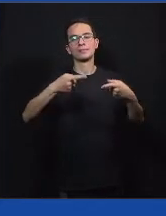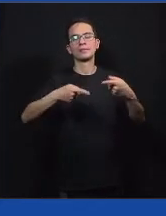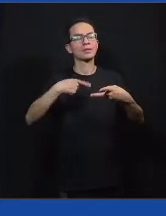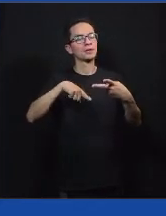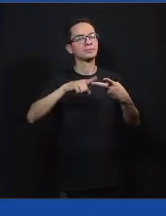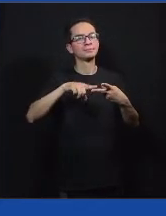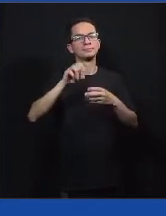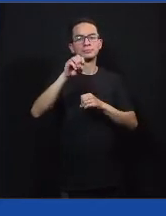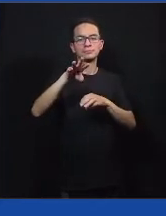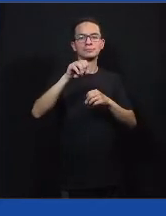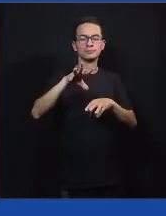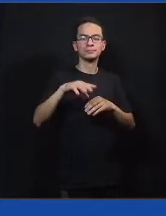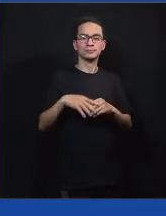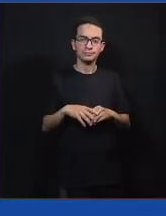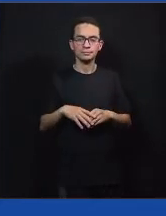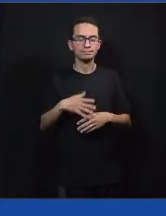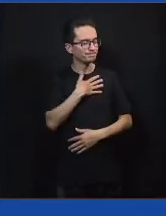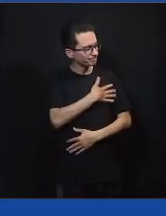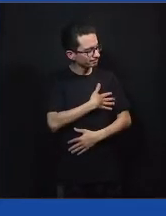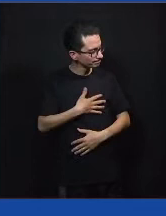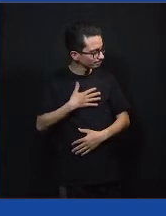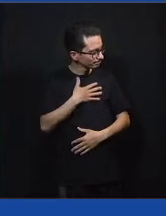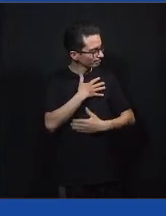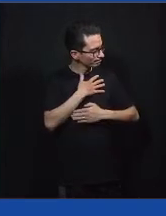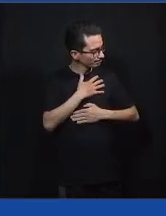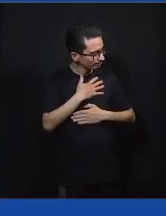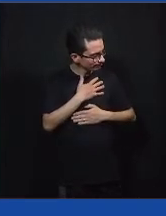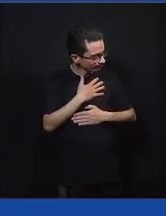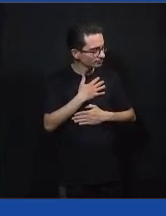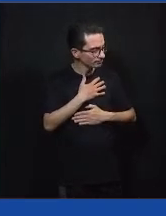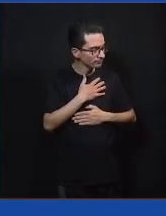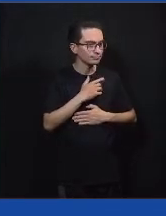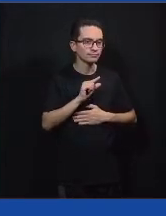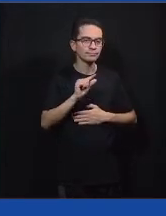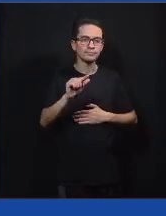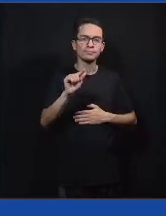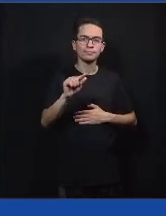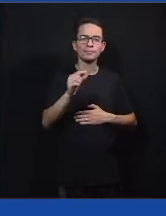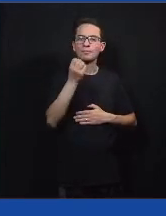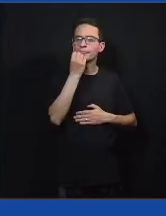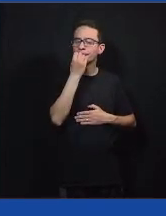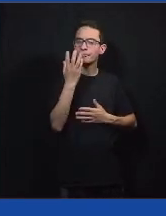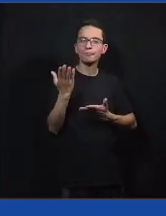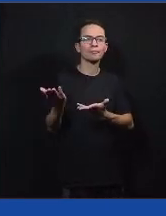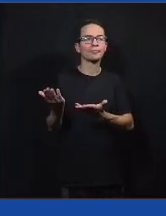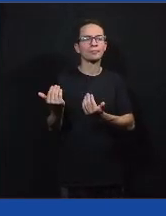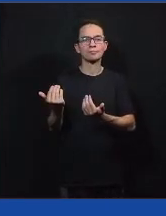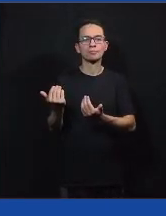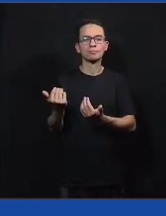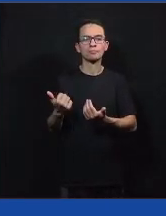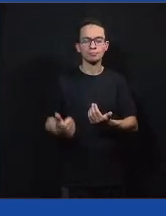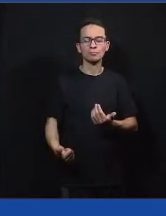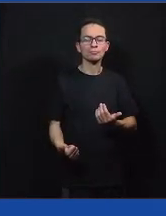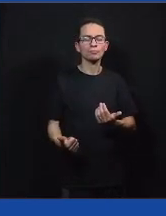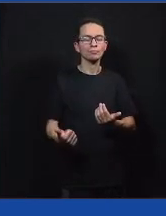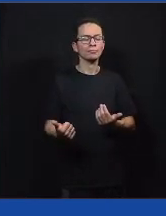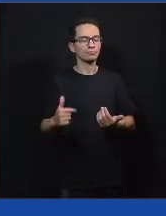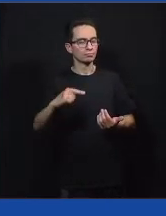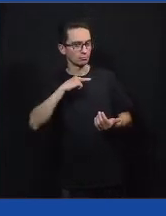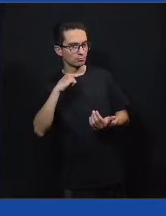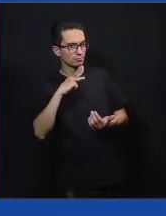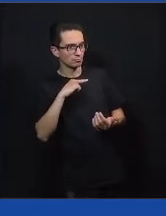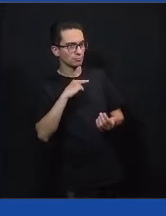foi um prazer também estar em Matão vivenciando essa experiência de educação política com esses jovens tão ativos e criativos que a gente encontrou